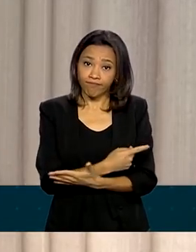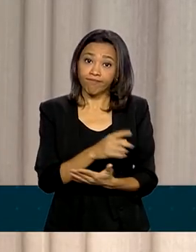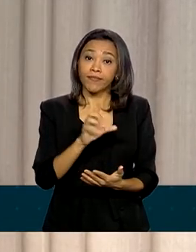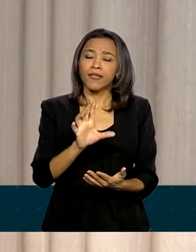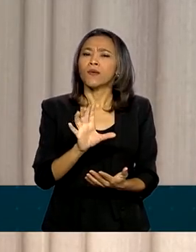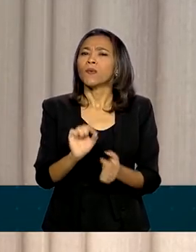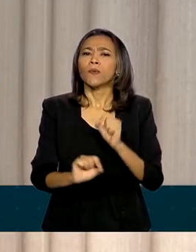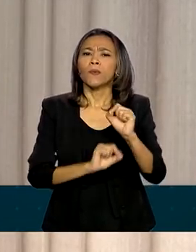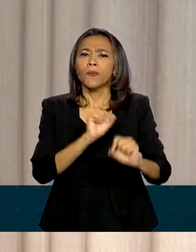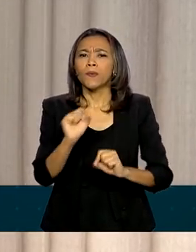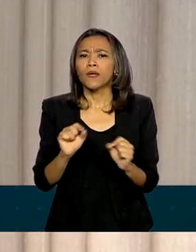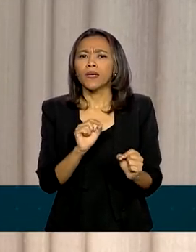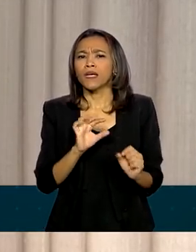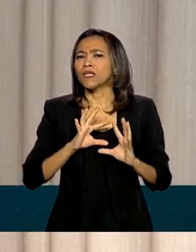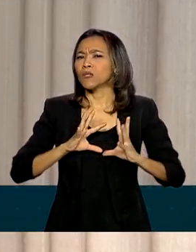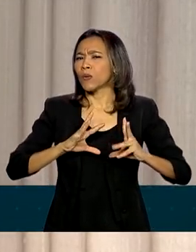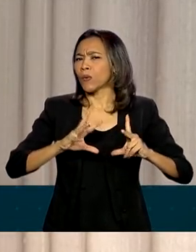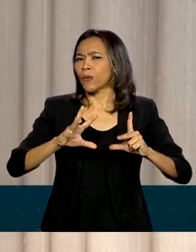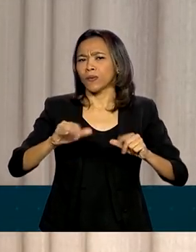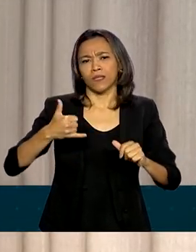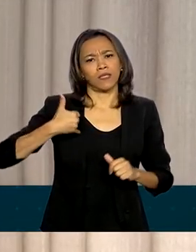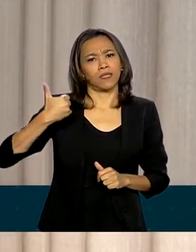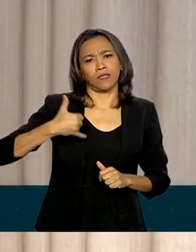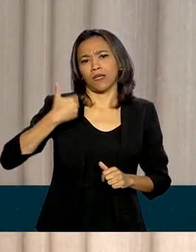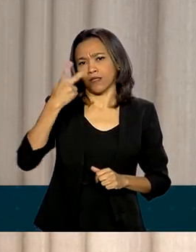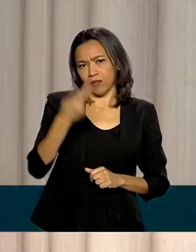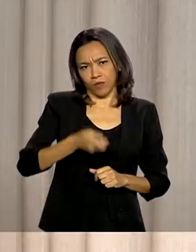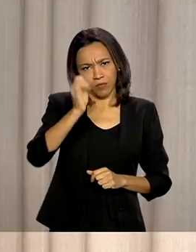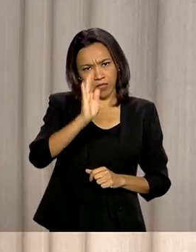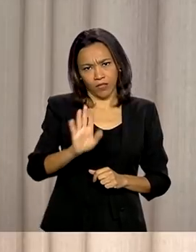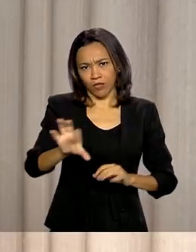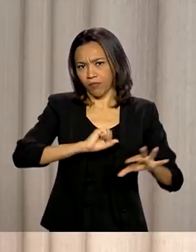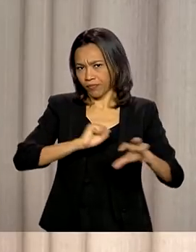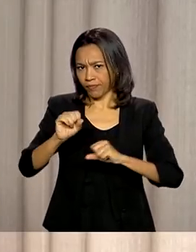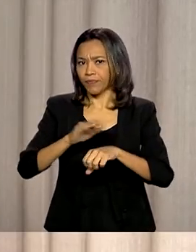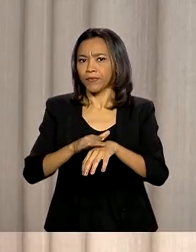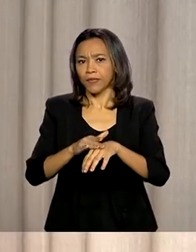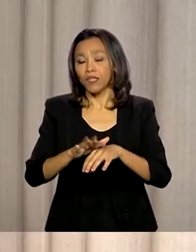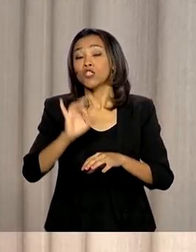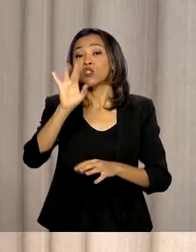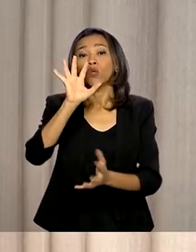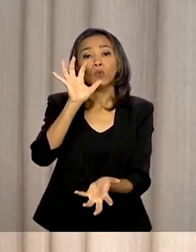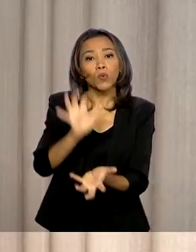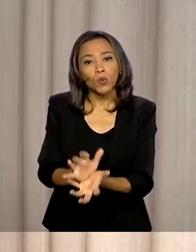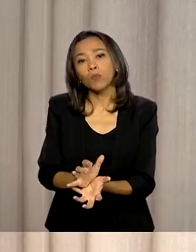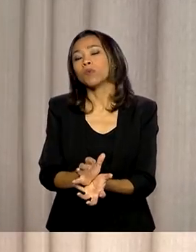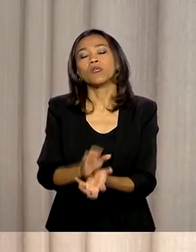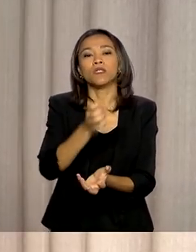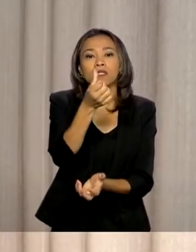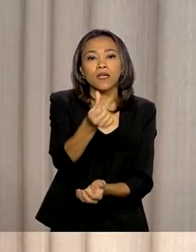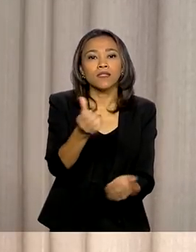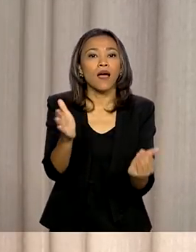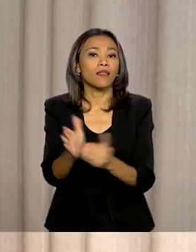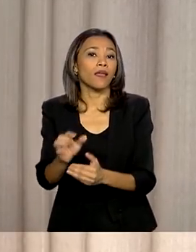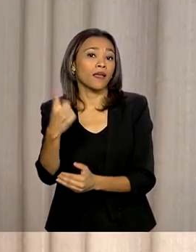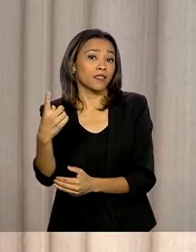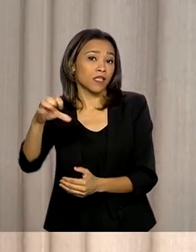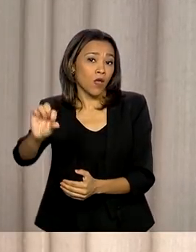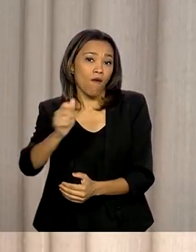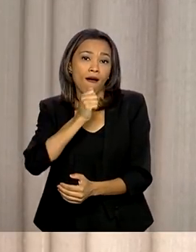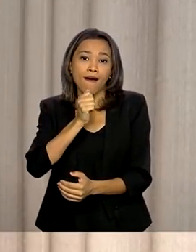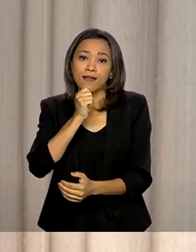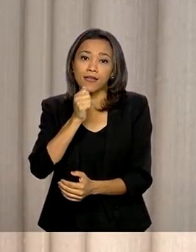em praticamente todas as faixas etárias aqui no Brasil. Apenas no grupo de 6 a 19 anos ainda não há